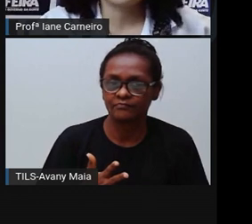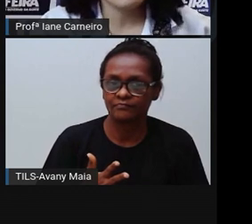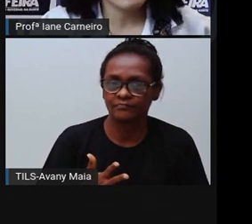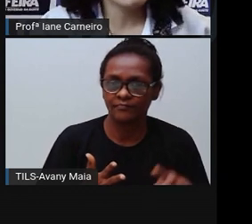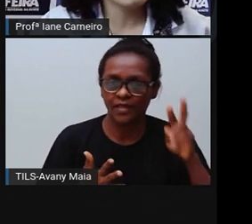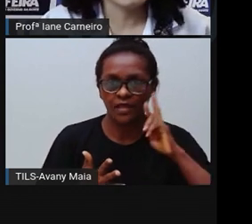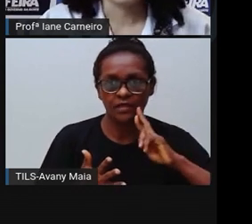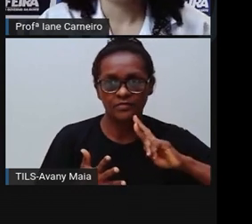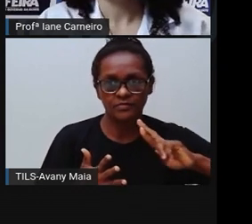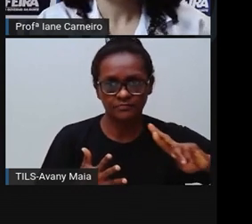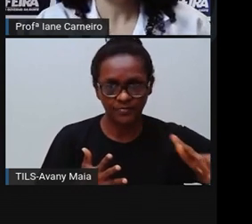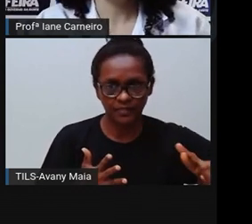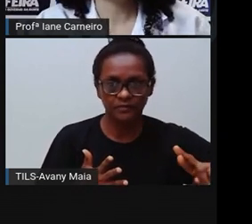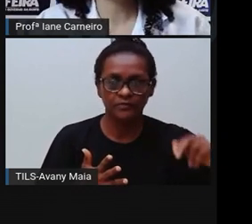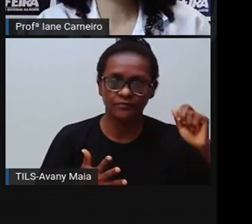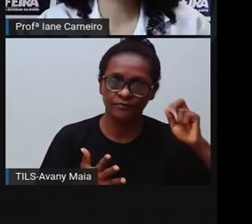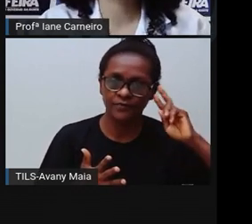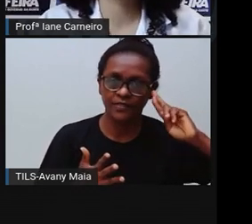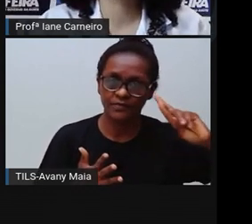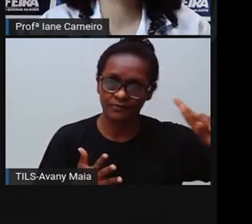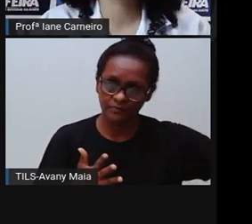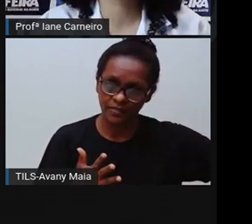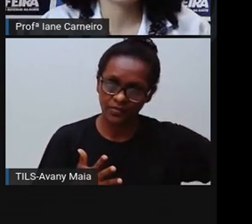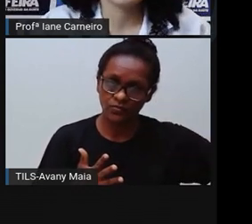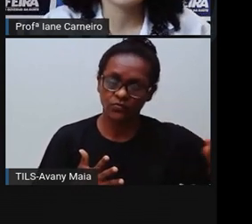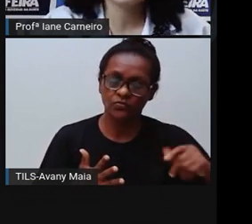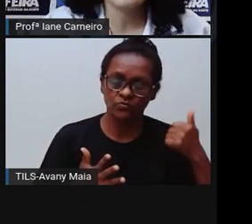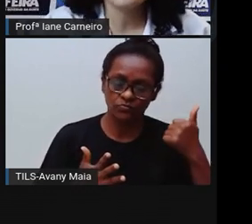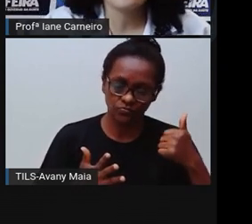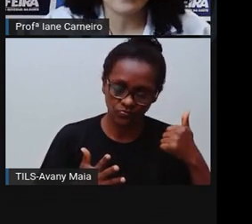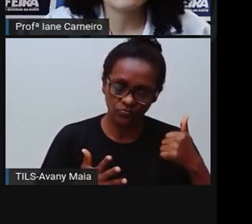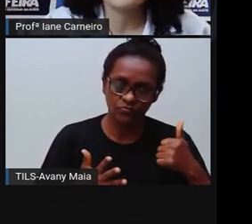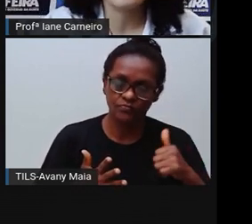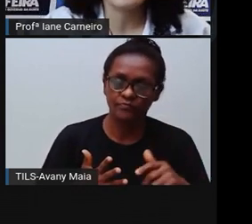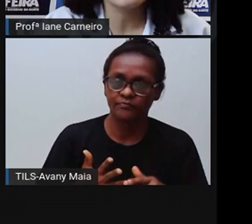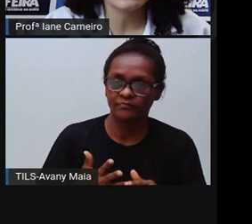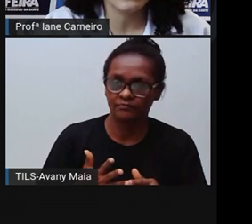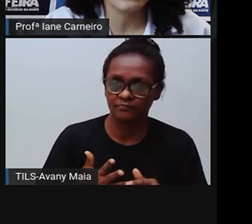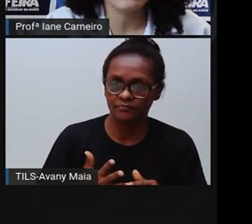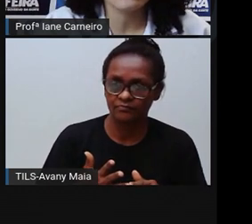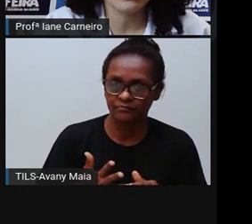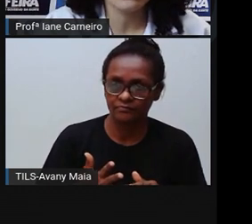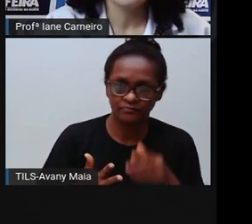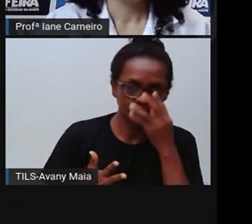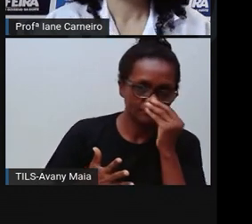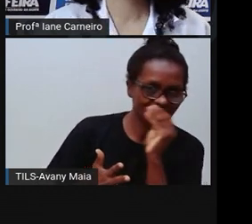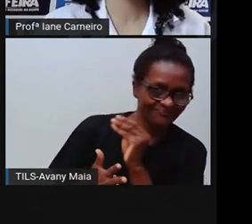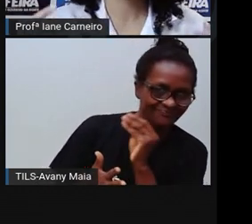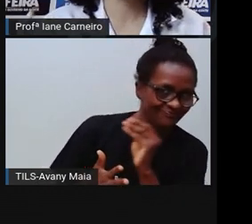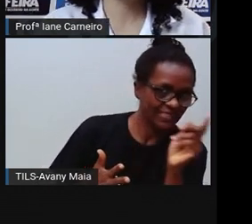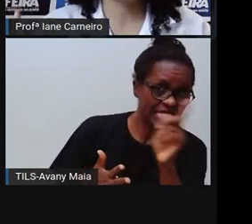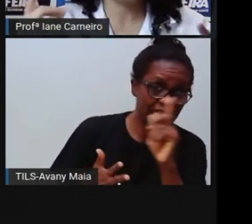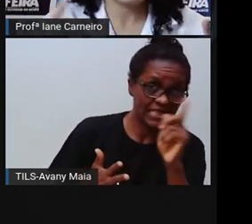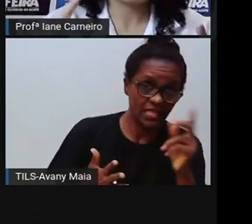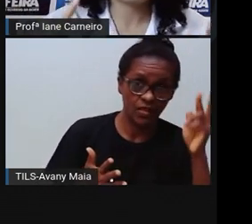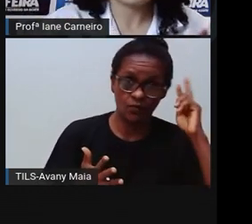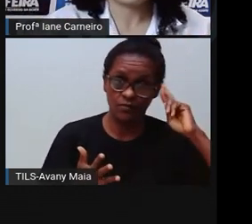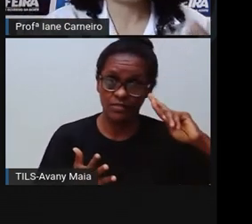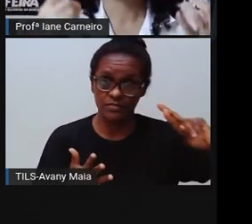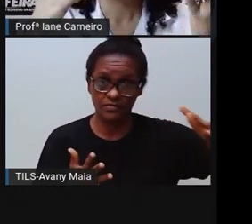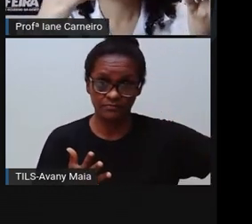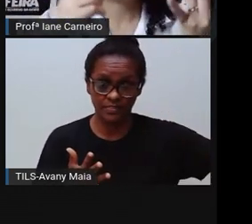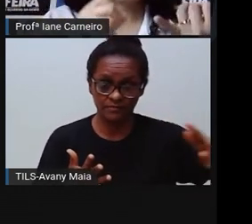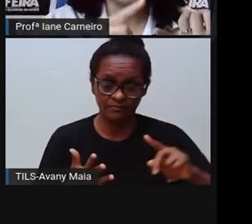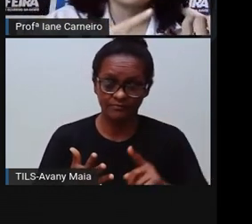respeito. Então, as crianças precisam ser respeitadas. E o que quer dizer isso, Toda criança tem direito